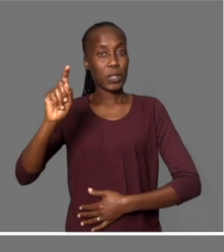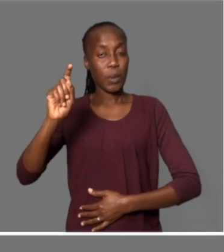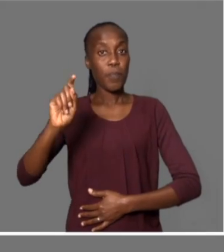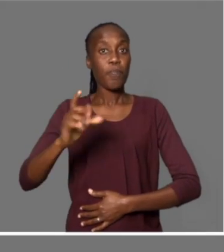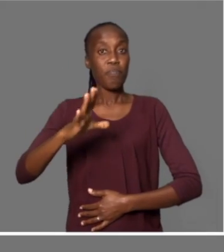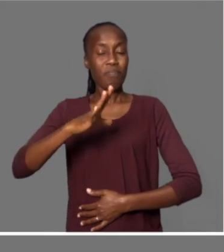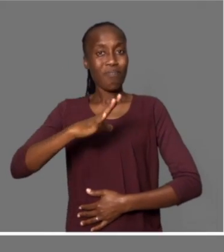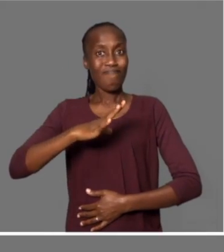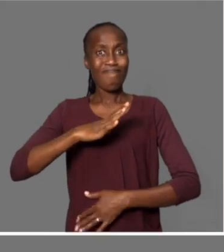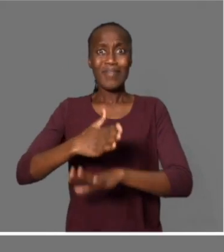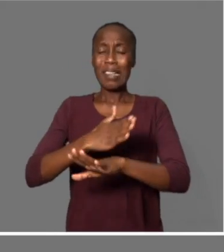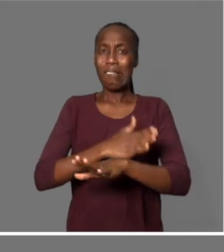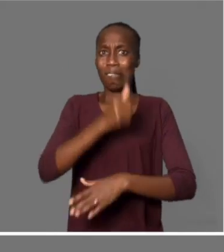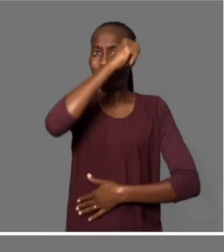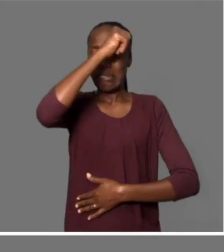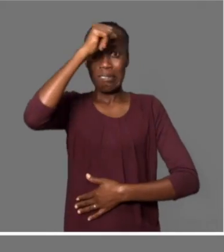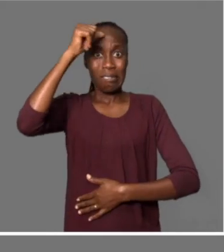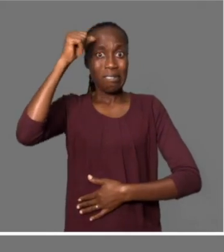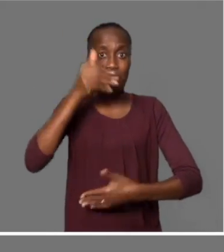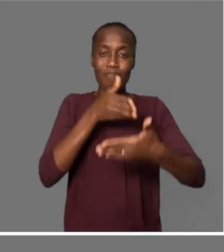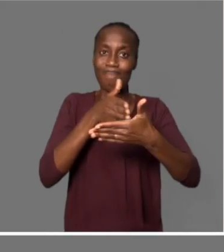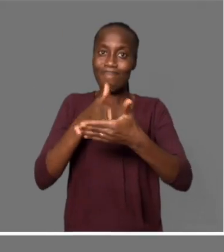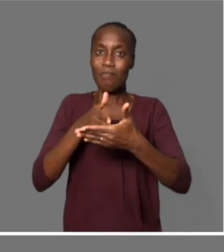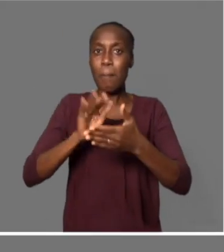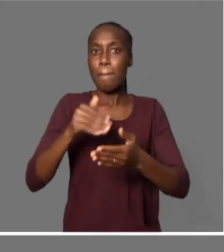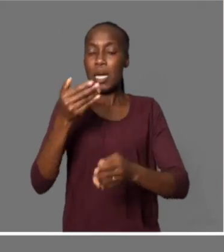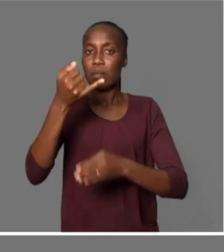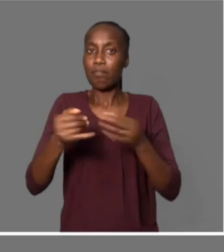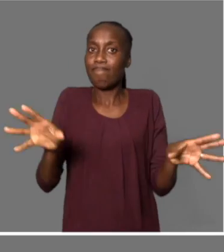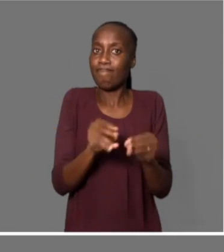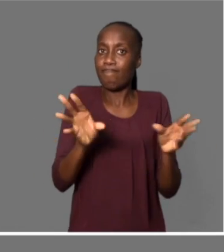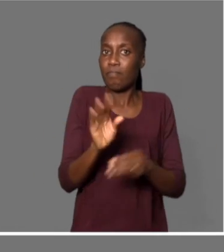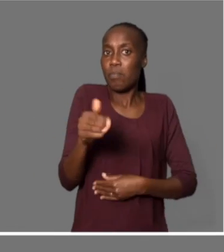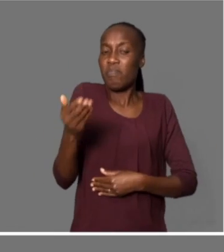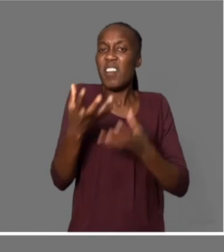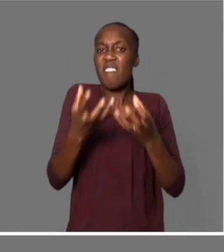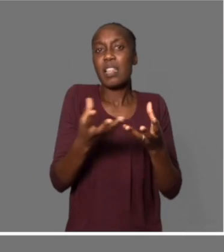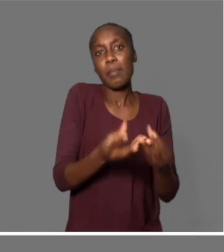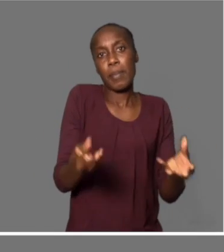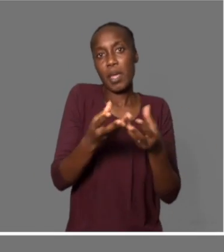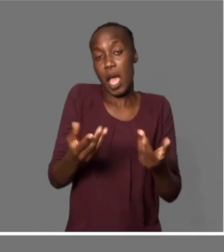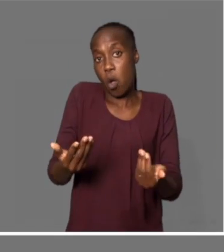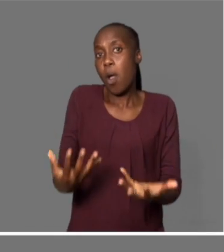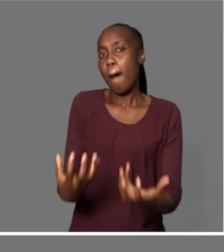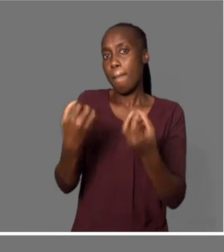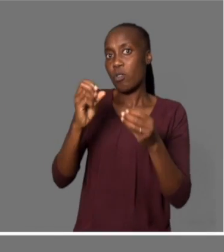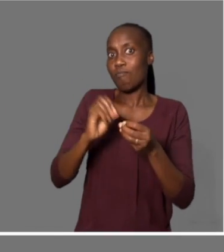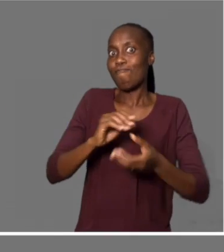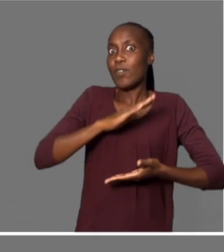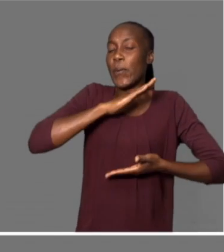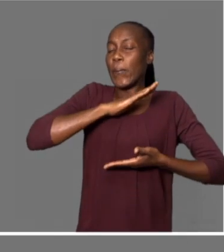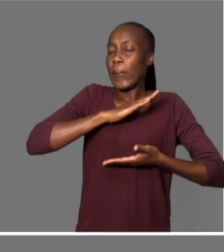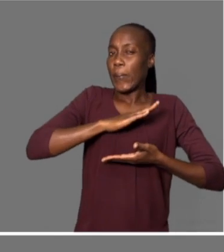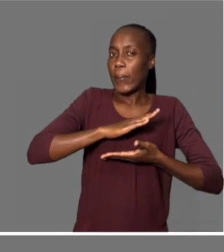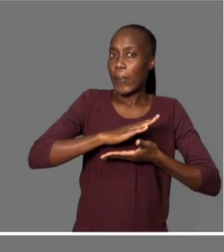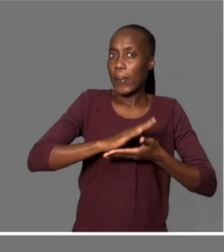que se via impossibilitado de terminar a sua monografia por falta de meios, já pode respirar